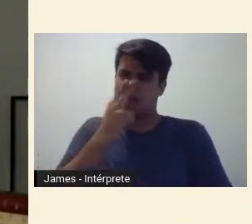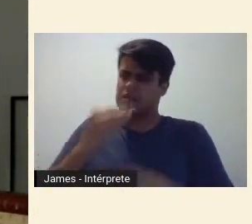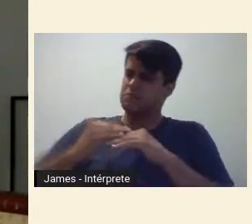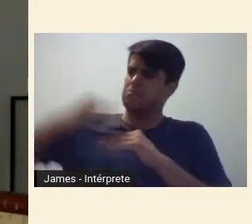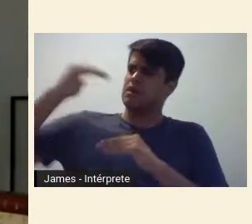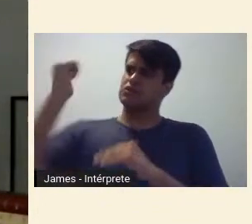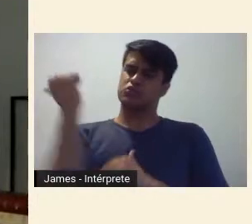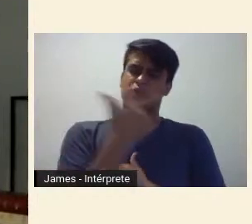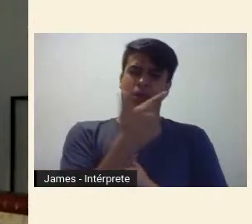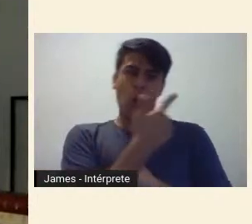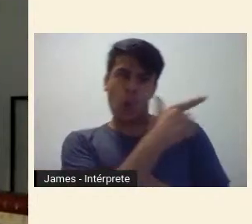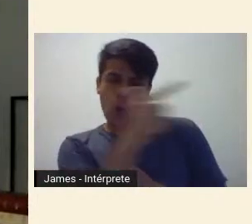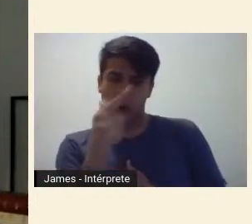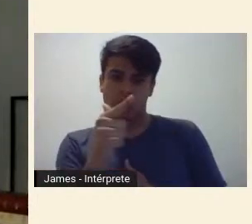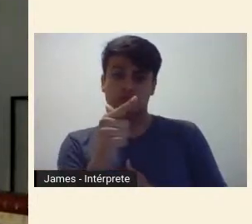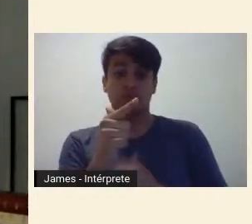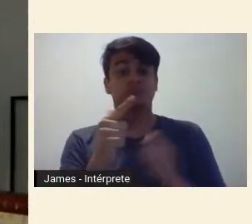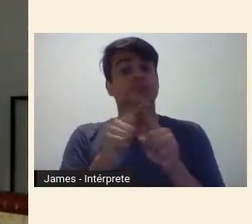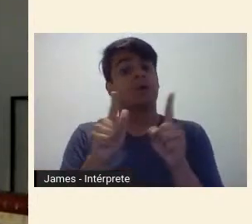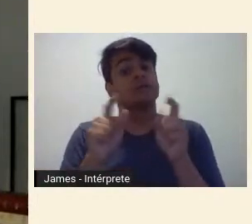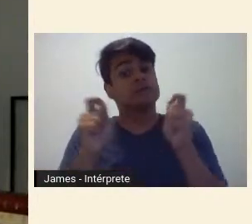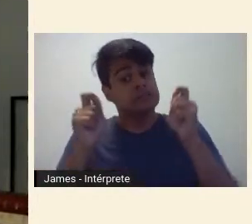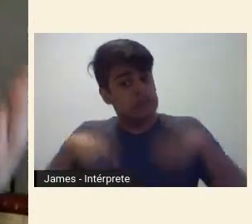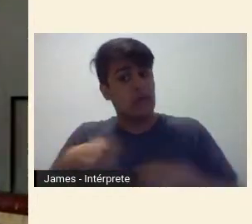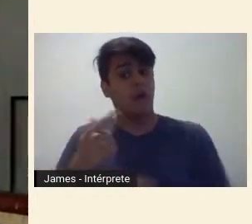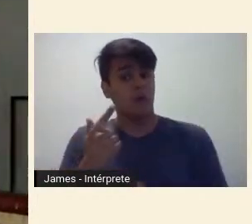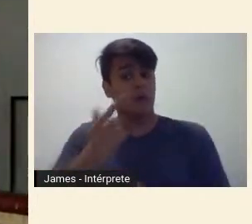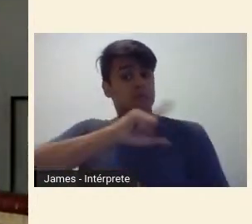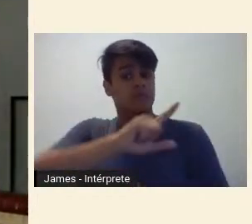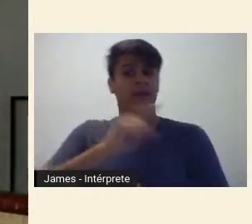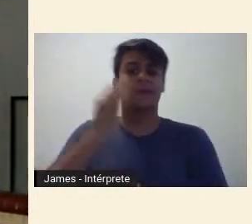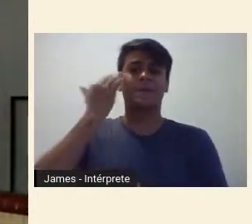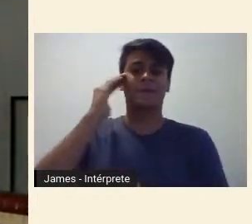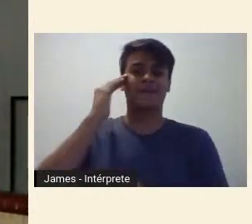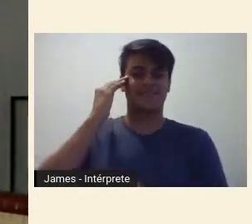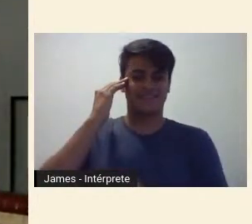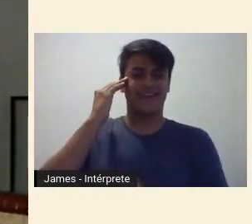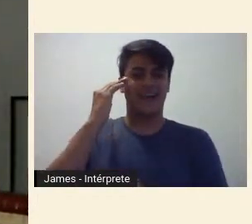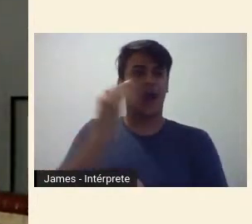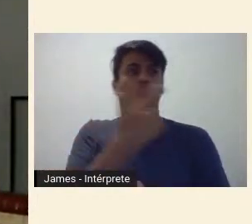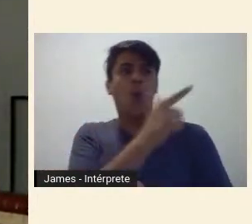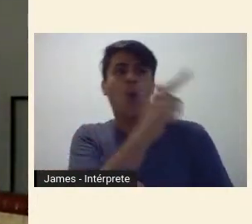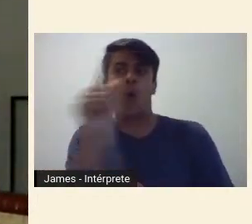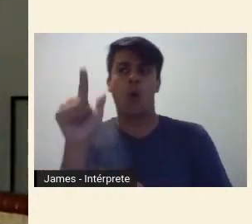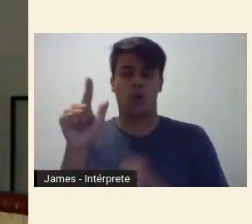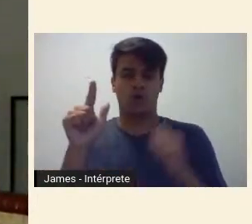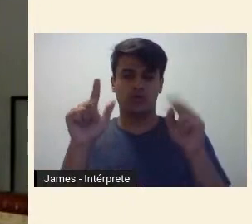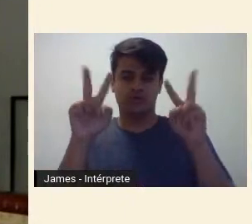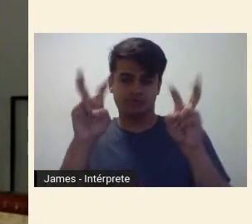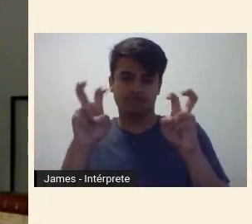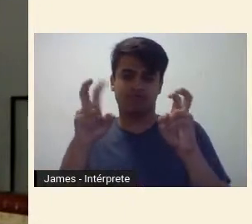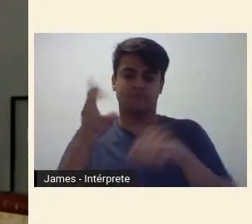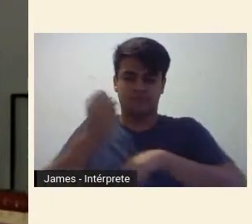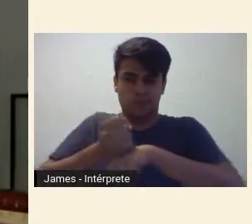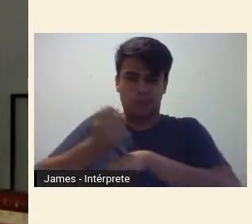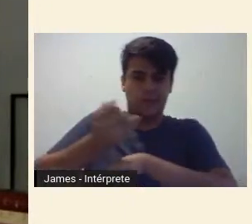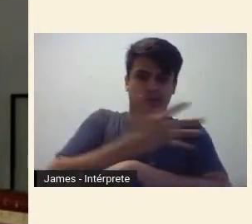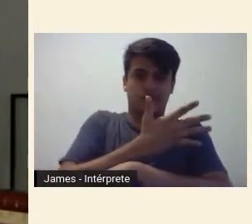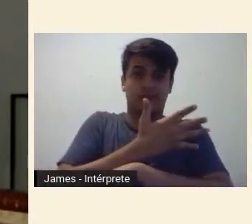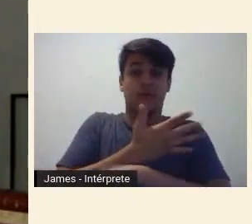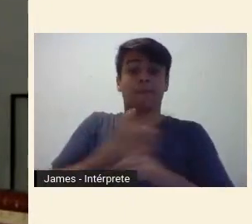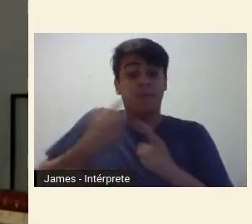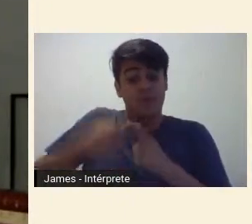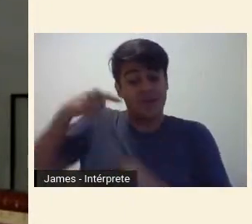talvez só possamos pensar em outros modernismos, como traz o título deste ciclo de debates, porque ele se espraiou como vetor